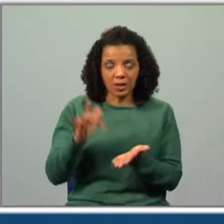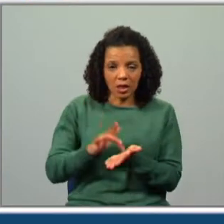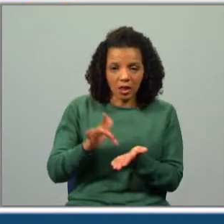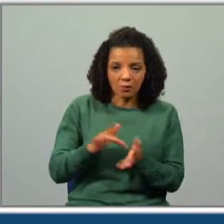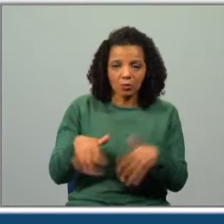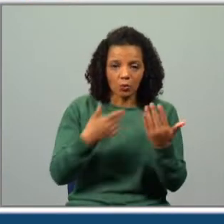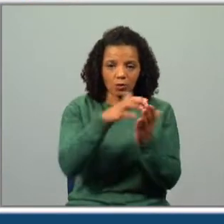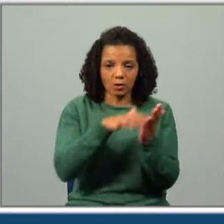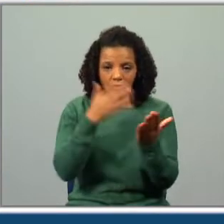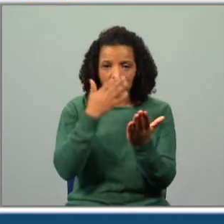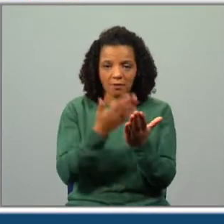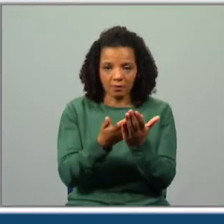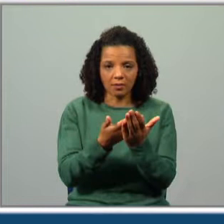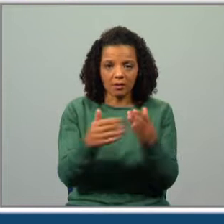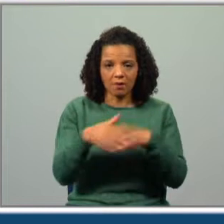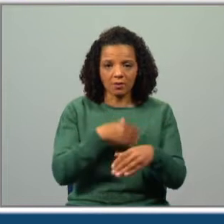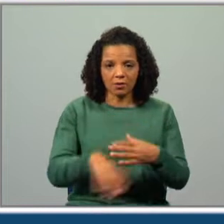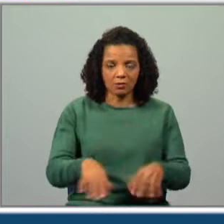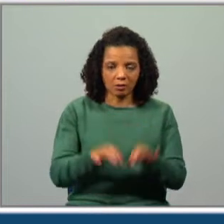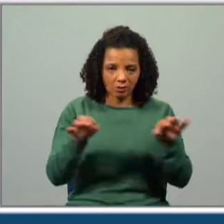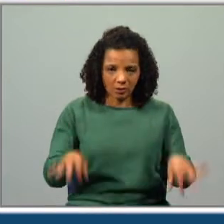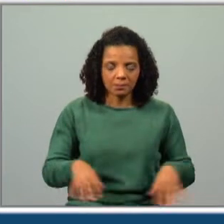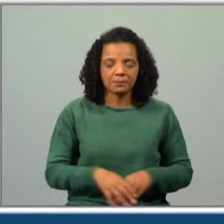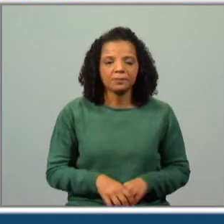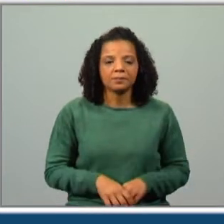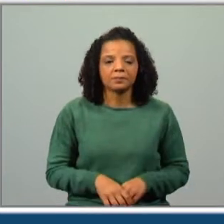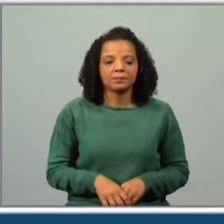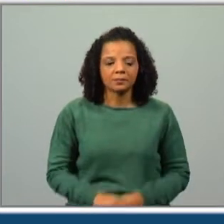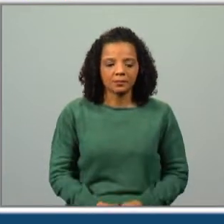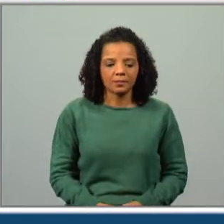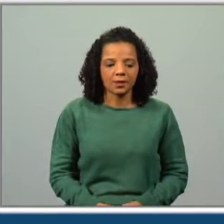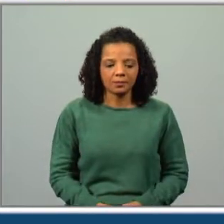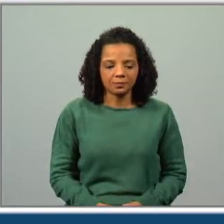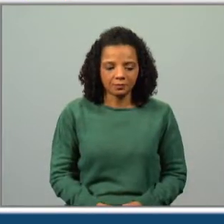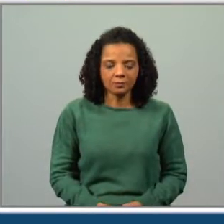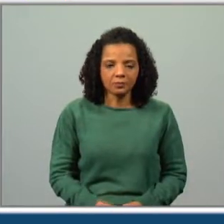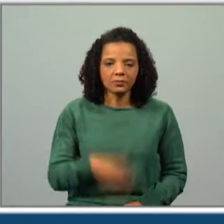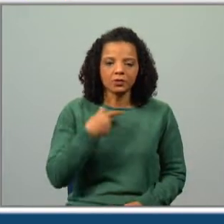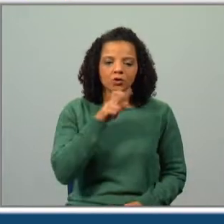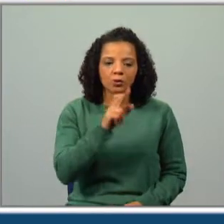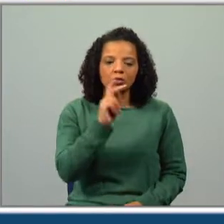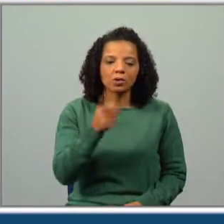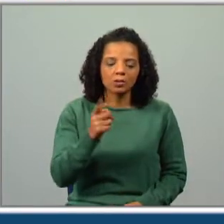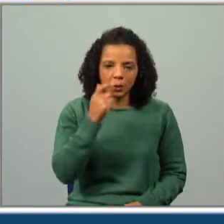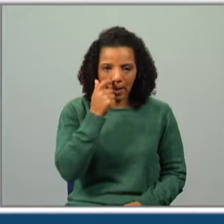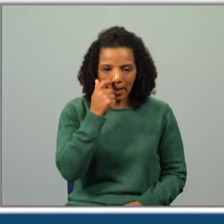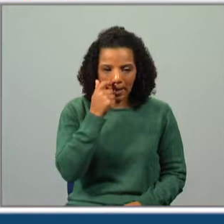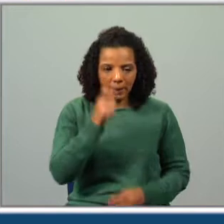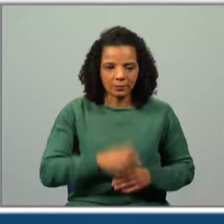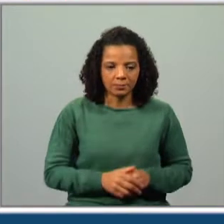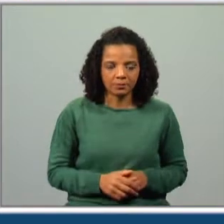ou o texto à vossa frente, faria o mesmo. E íamos sublinhar. E que resposta é que nós íamos encontrar?